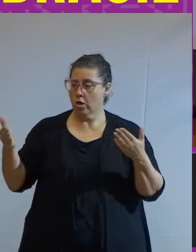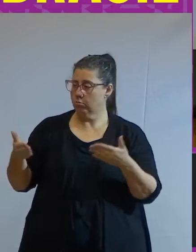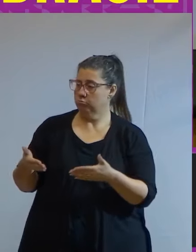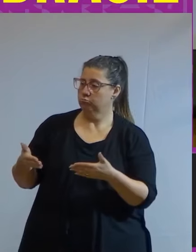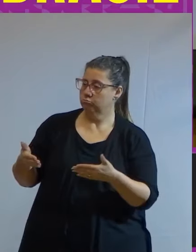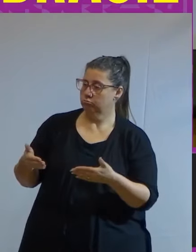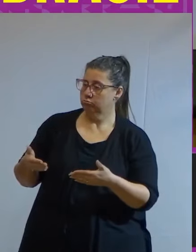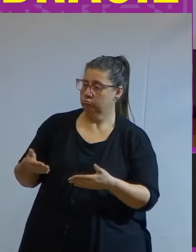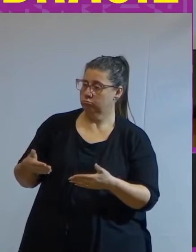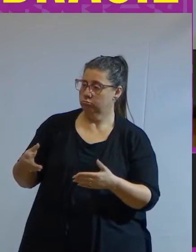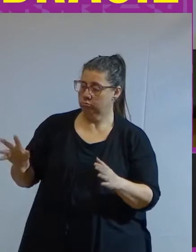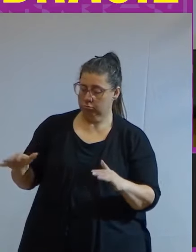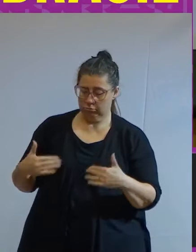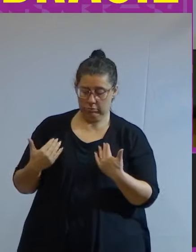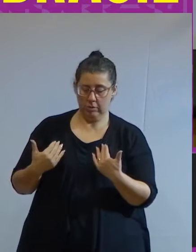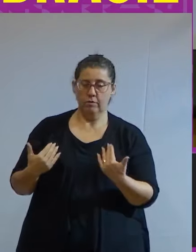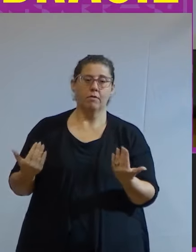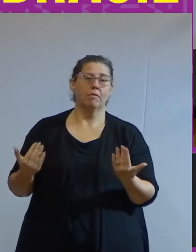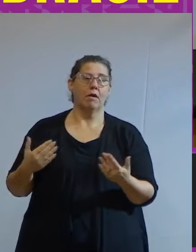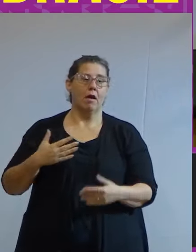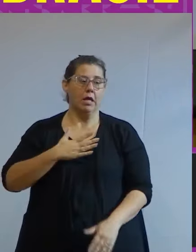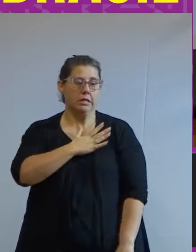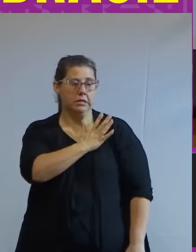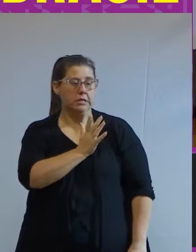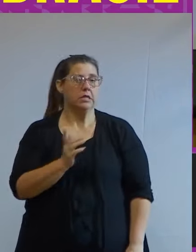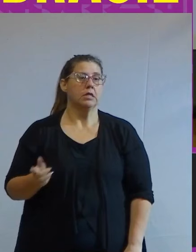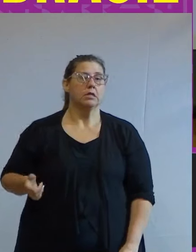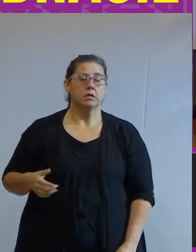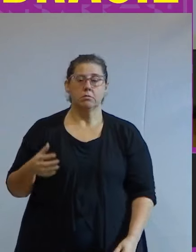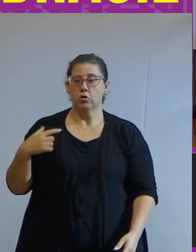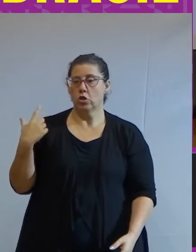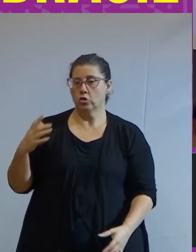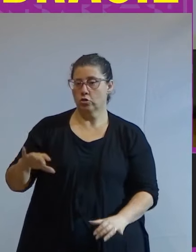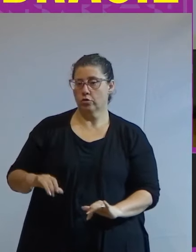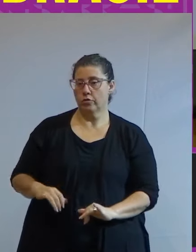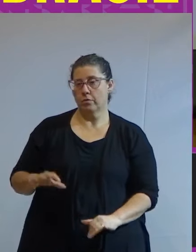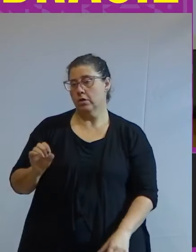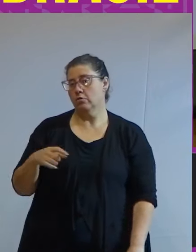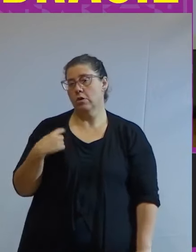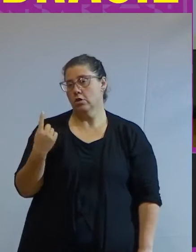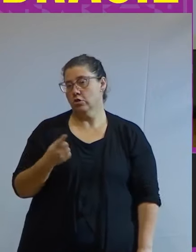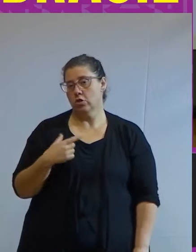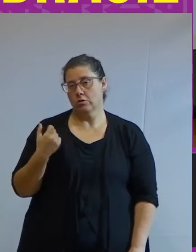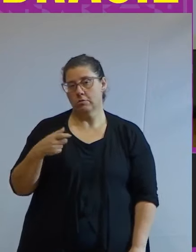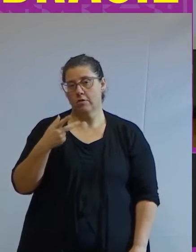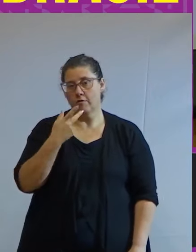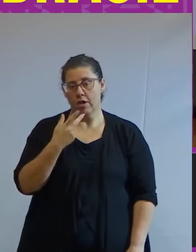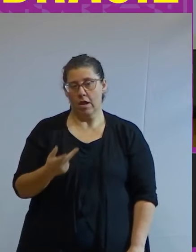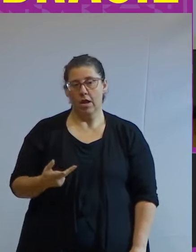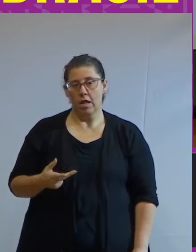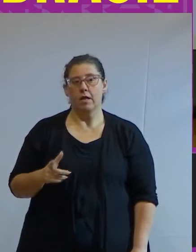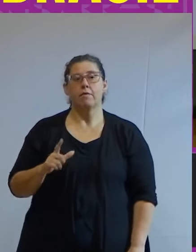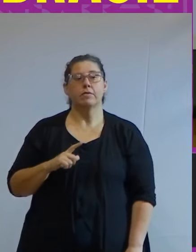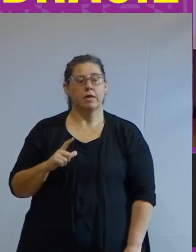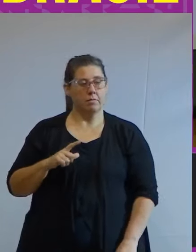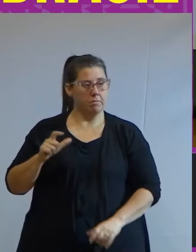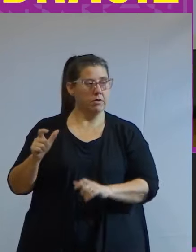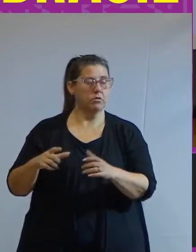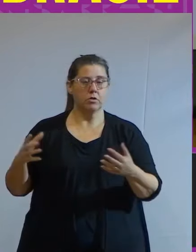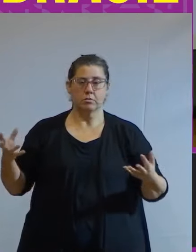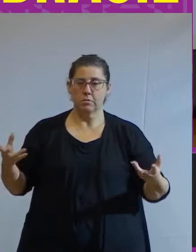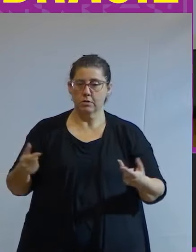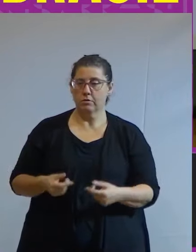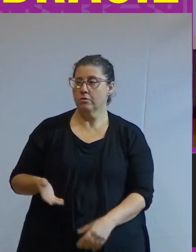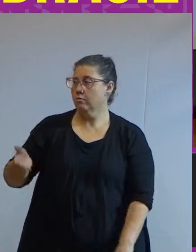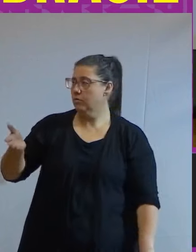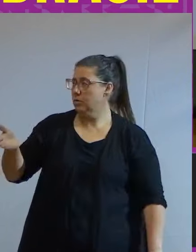como vamos falar sobre racismo vamos falar sobre as nossas dores e não é só a gente que deveria falar sobre isso temos pessoas incríveis como